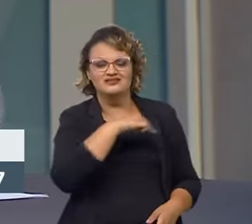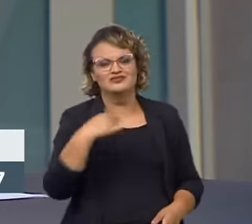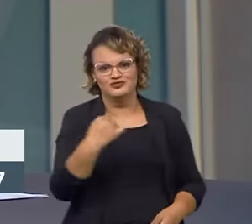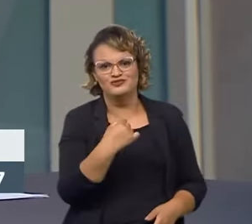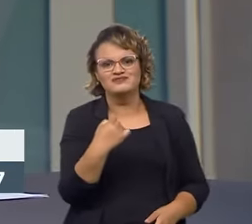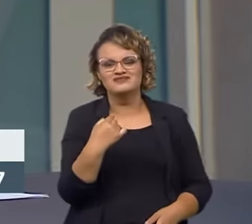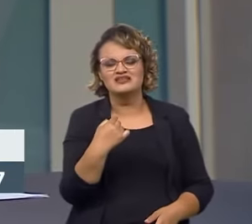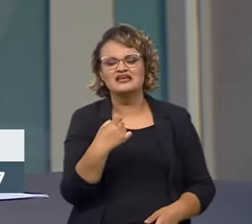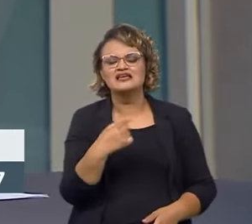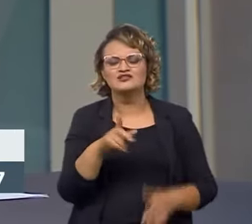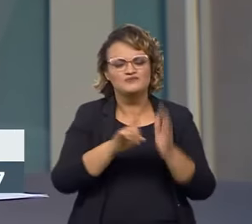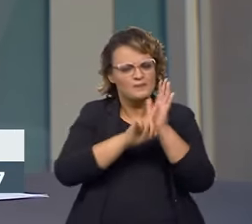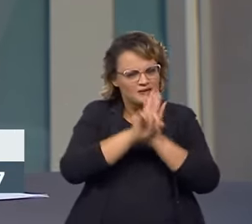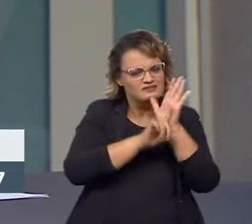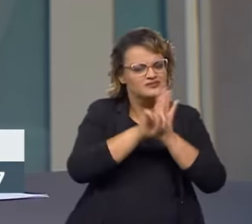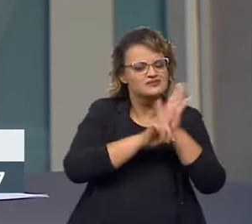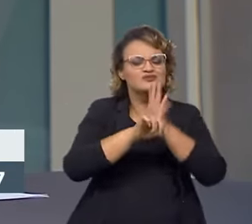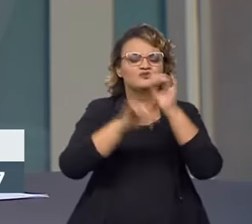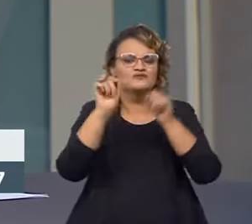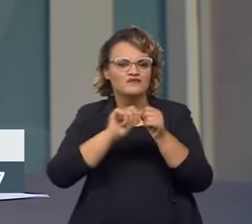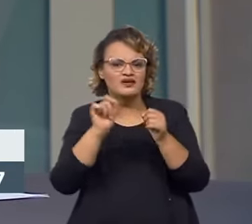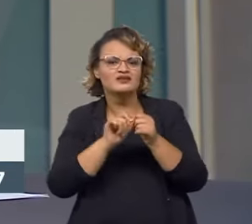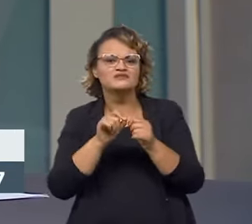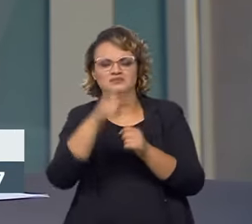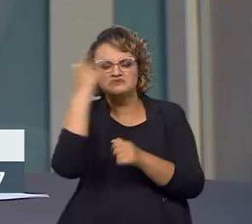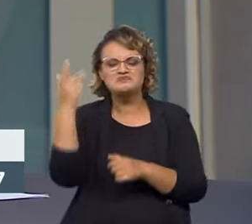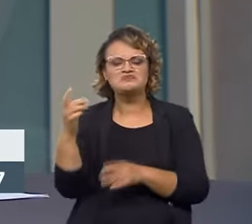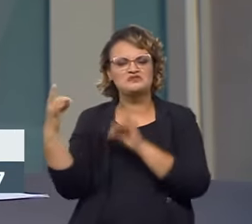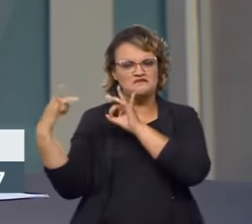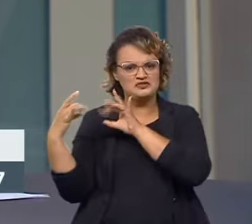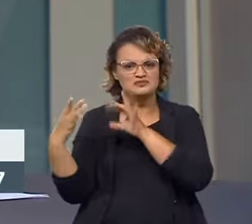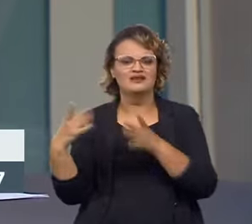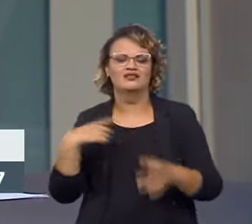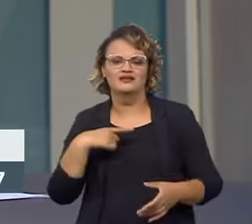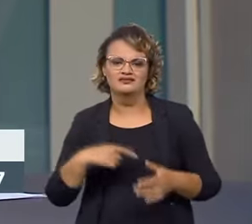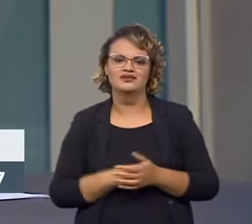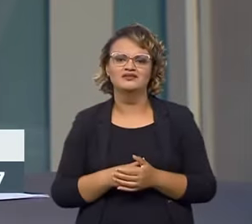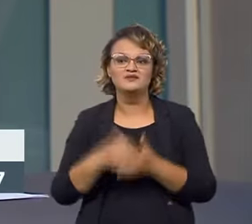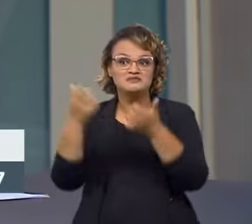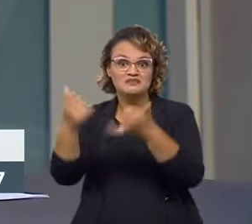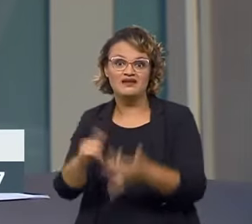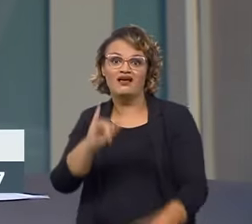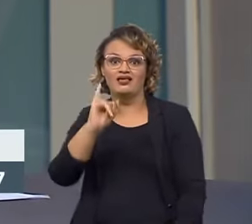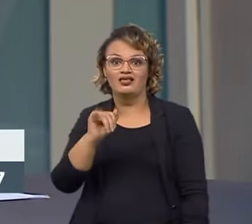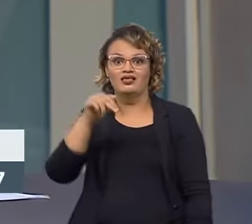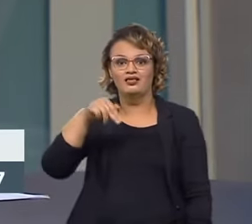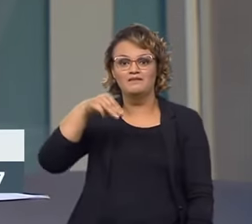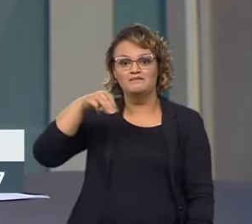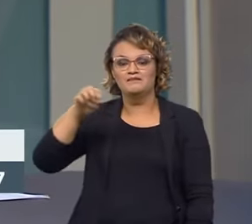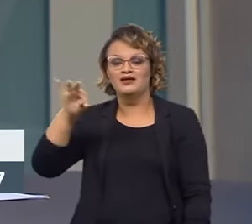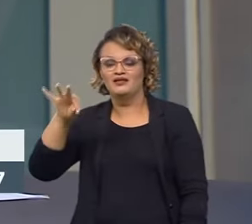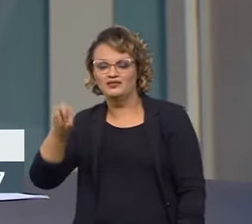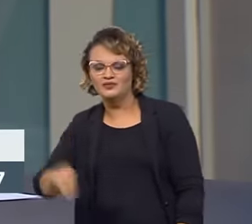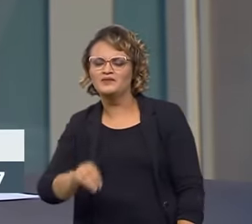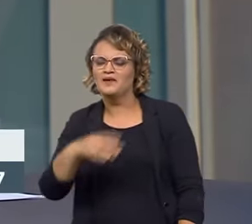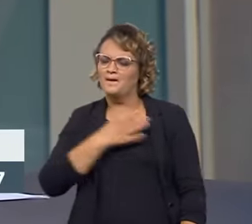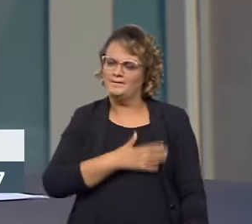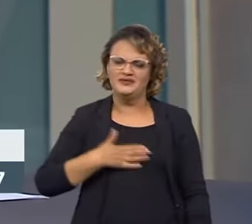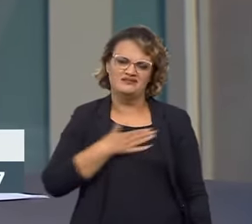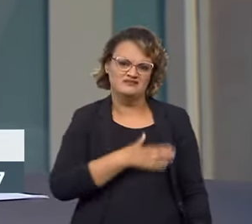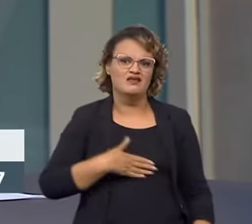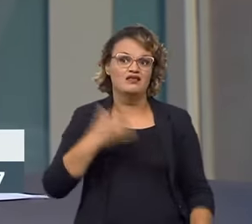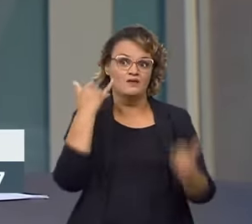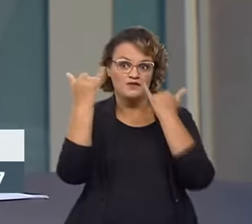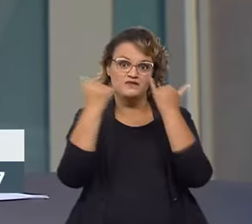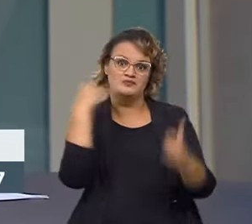vê em cada pesquisa que a gente faz essa reciprocidade. Então, falar do Inmetro é sempre um grande prazer e uma informação que é sempre